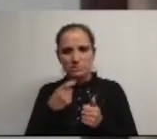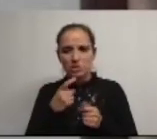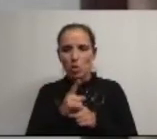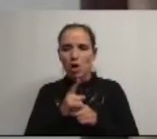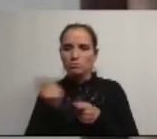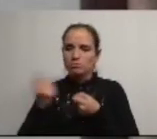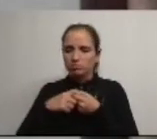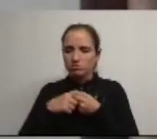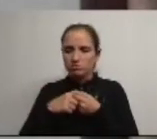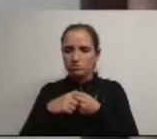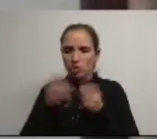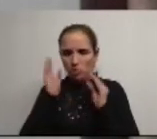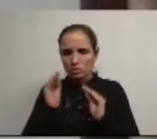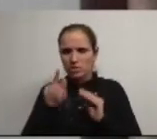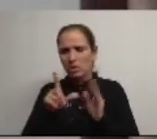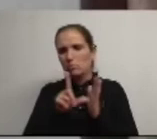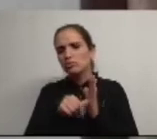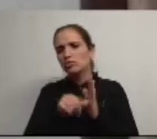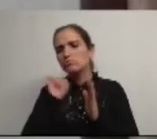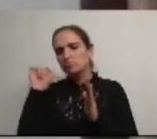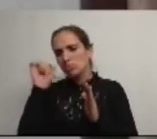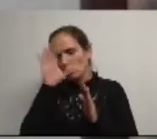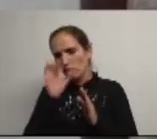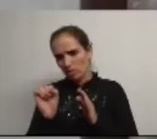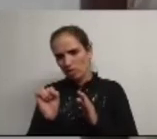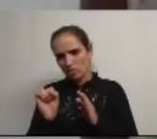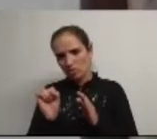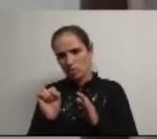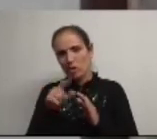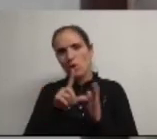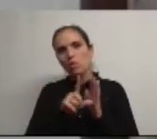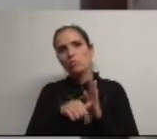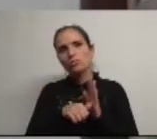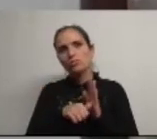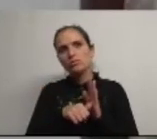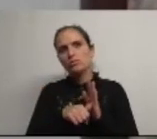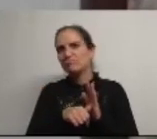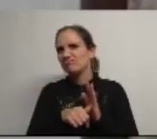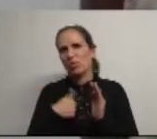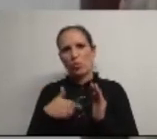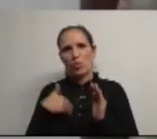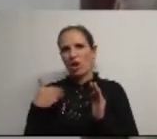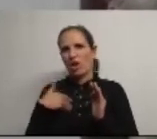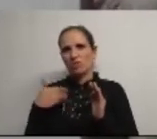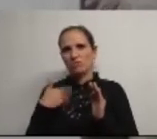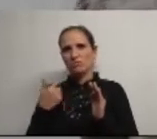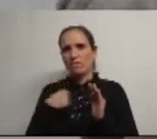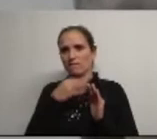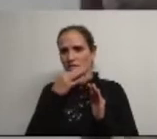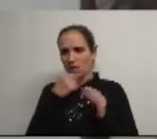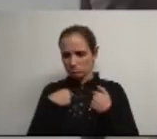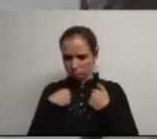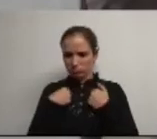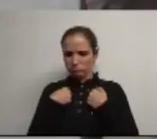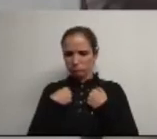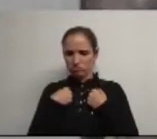municipalização isto é um projeto do governo e é um projeto que não me agrada nada eu estou a falar por mim